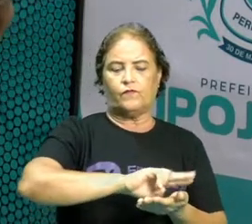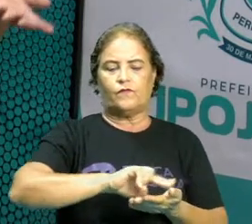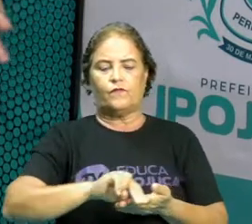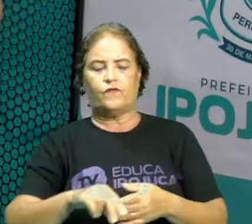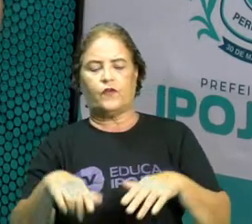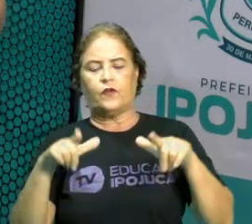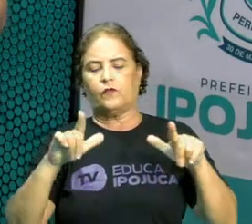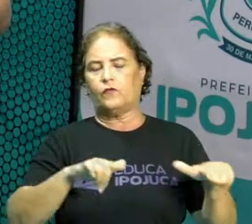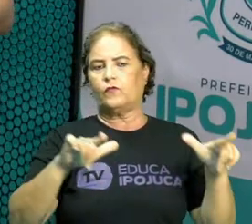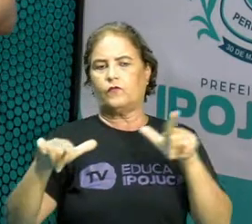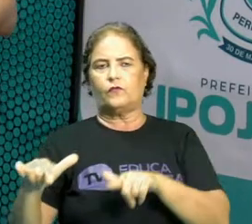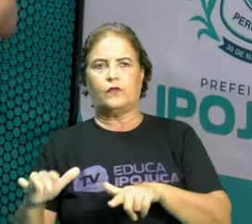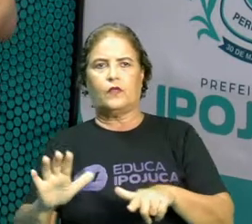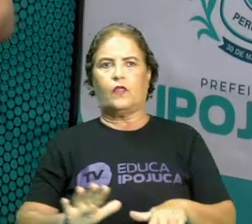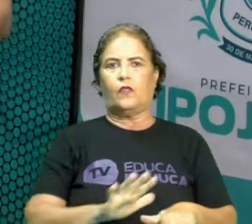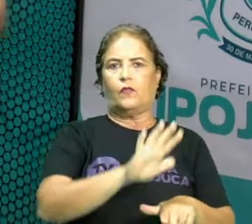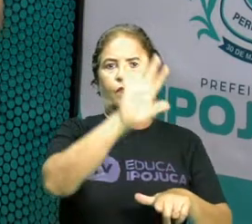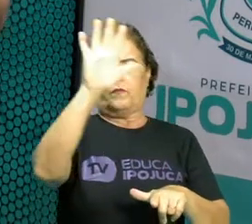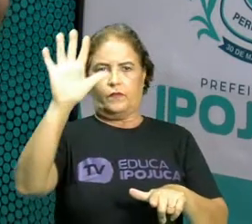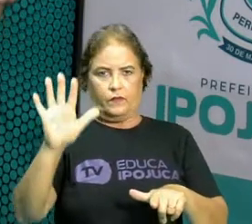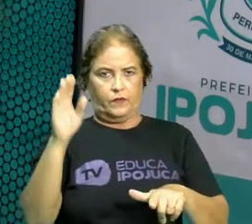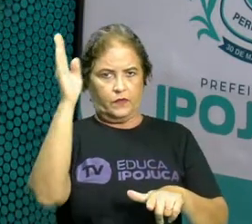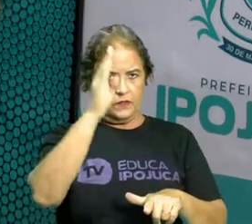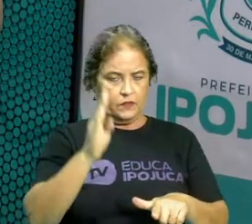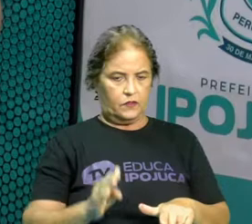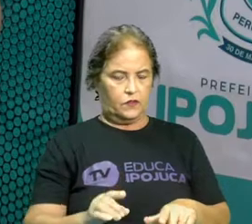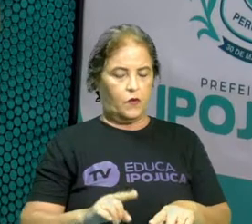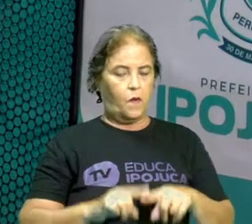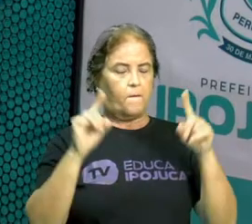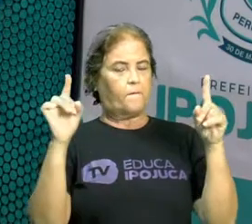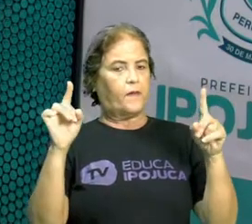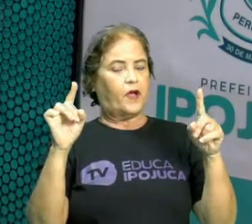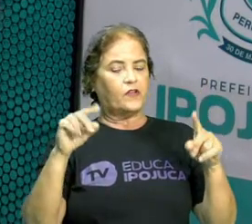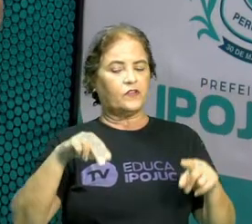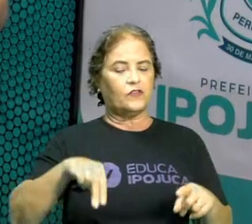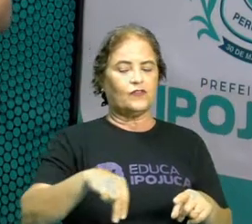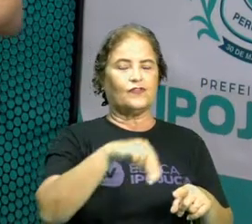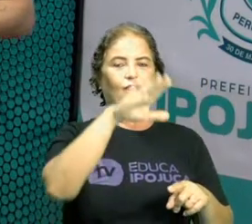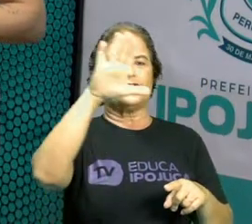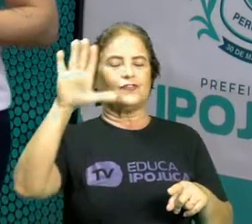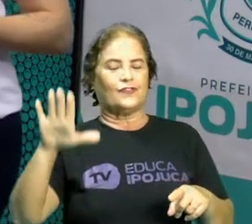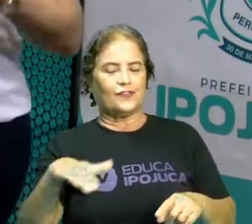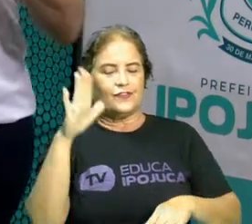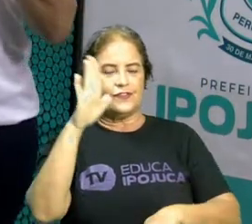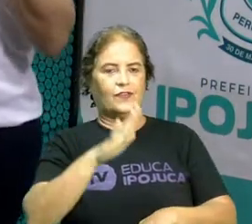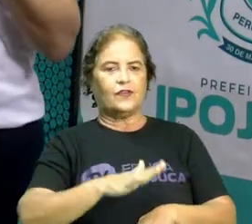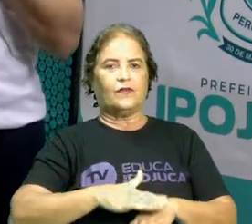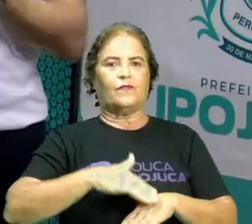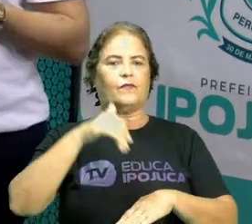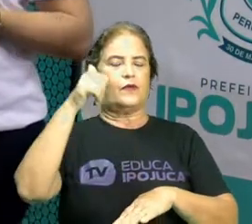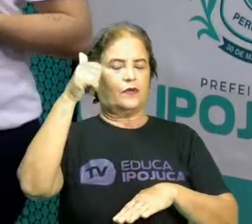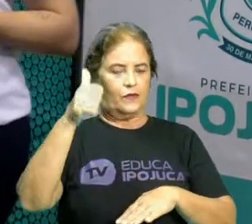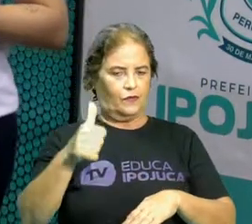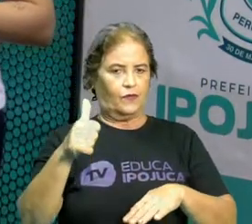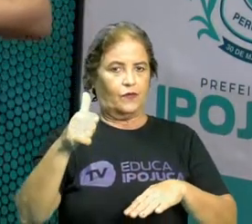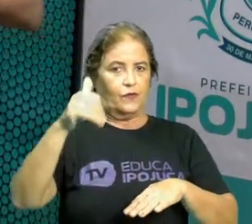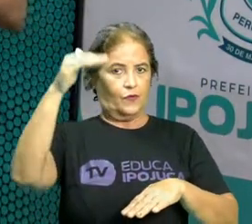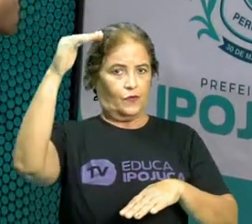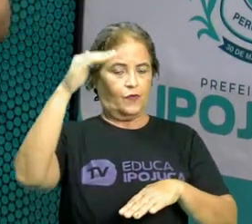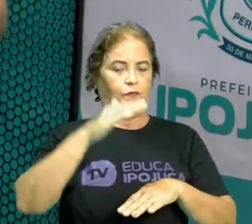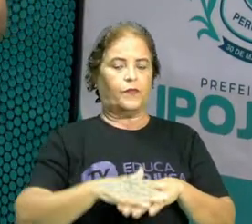Sendo no Nordeste, tendo uma predominância maior. Até mesmo porque é algo muito